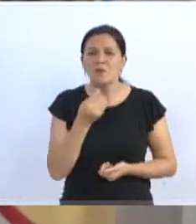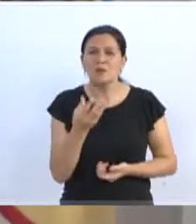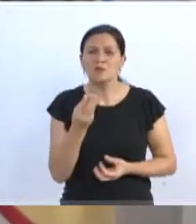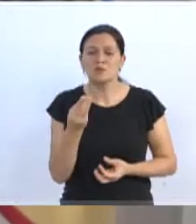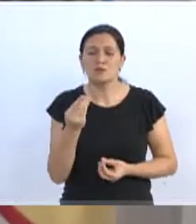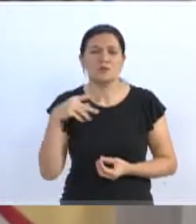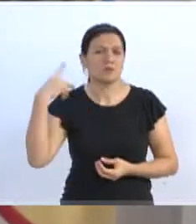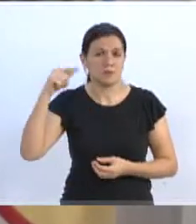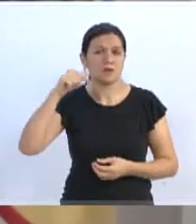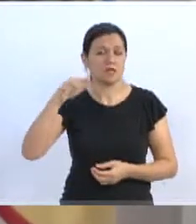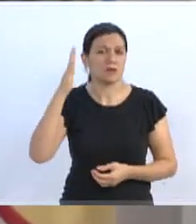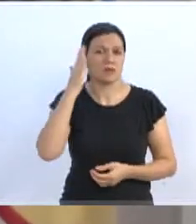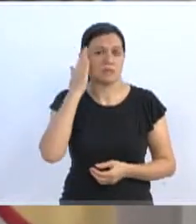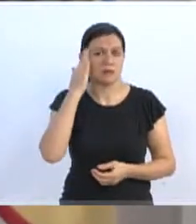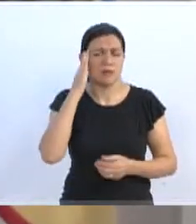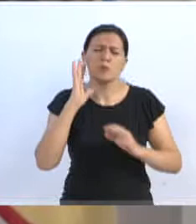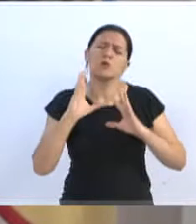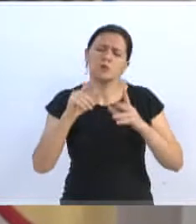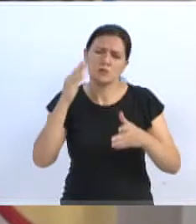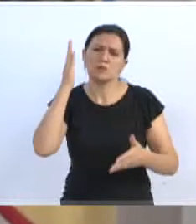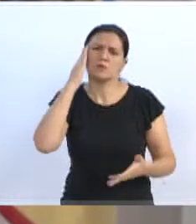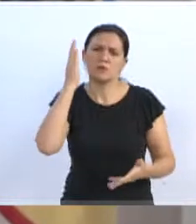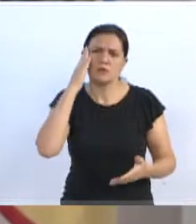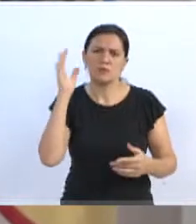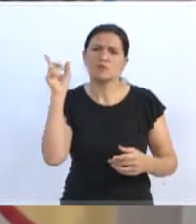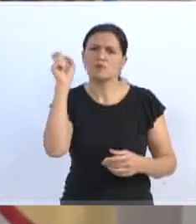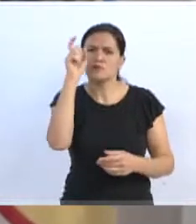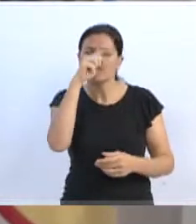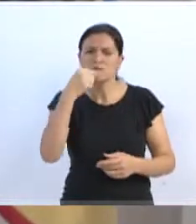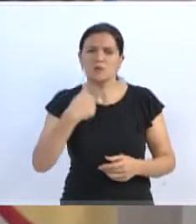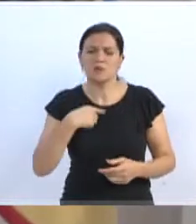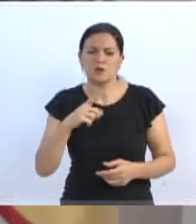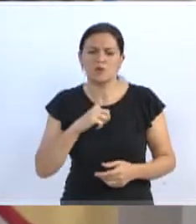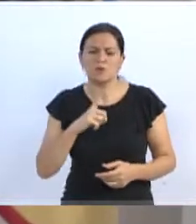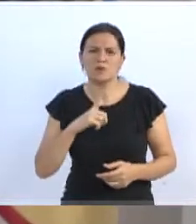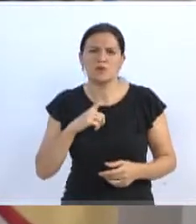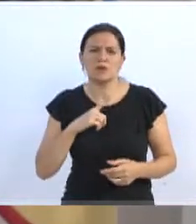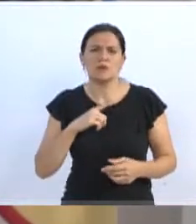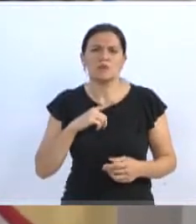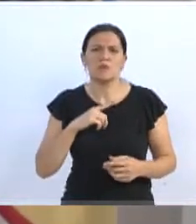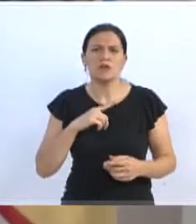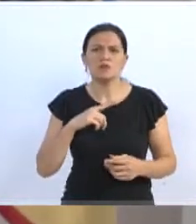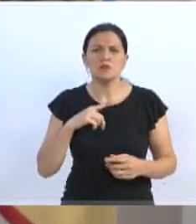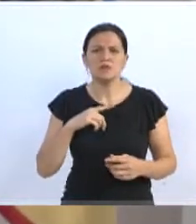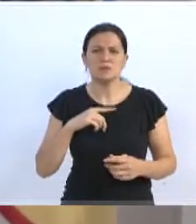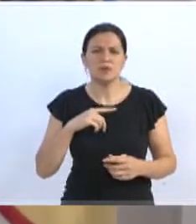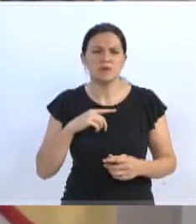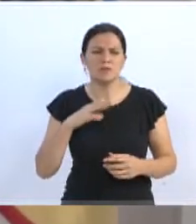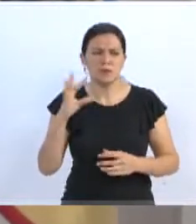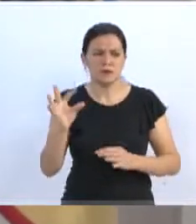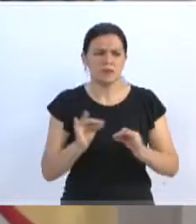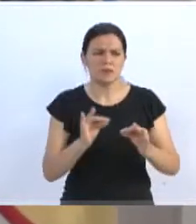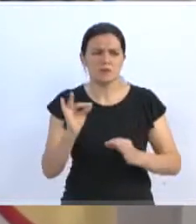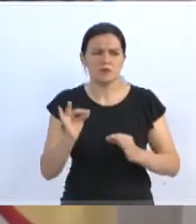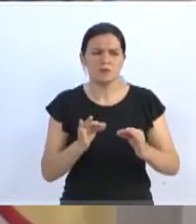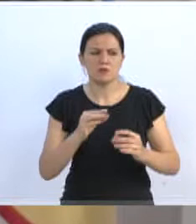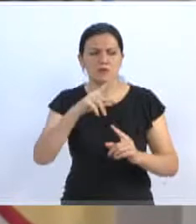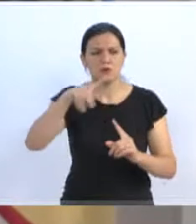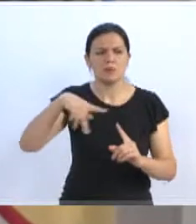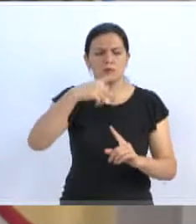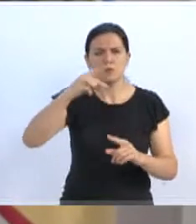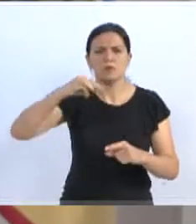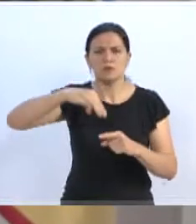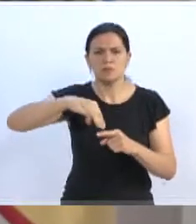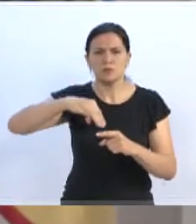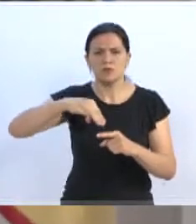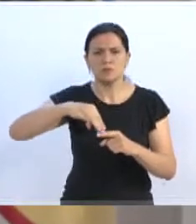colegas, sabem, aliás, todos sabem da dificuldade que eu tenho também no plano municipal. Eu só quero aqui dizer que, desde o momento que tomei,